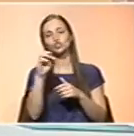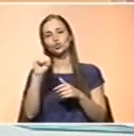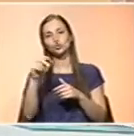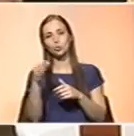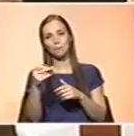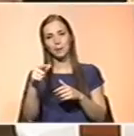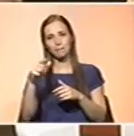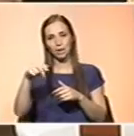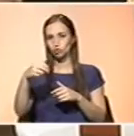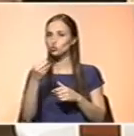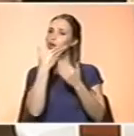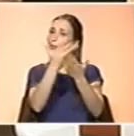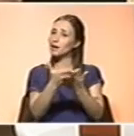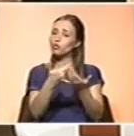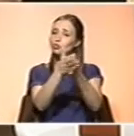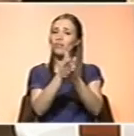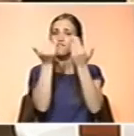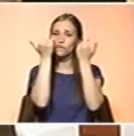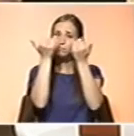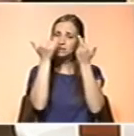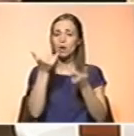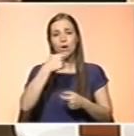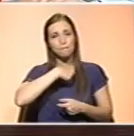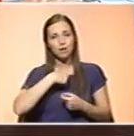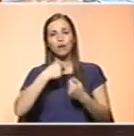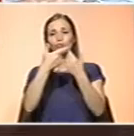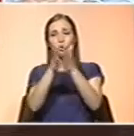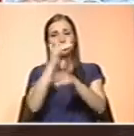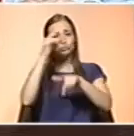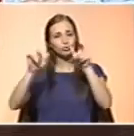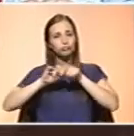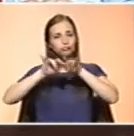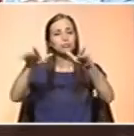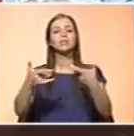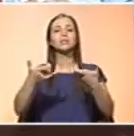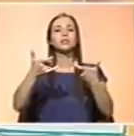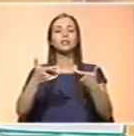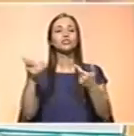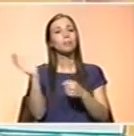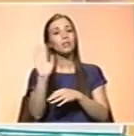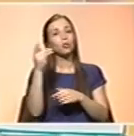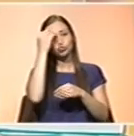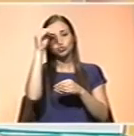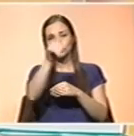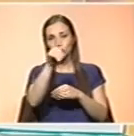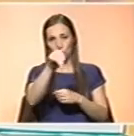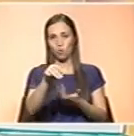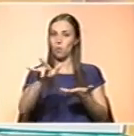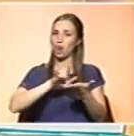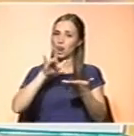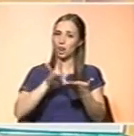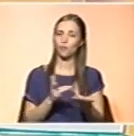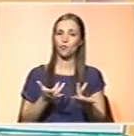tarde por toda a informação que nos deixaram aqui a mim e aos espectadores e vamos despedir-nos com uma sugestão de